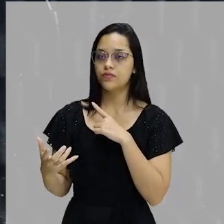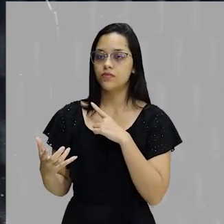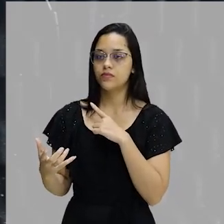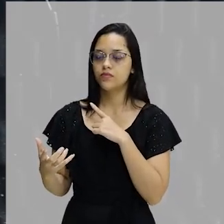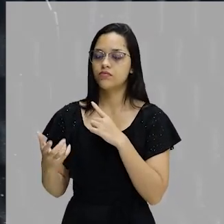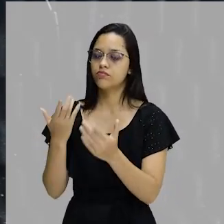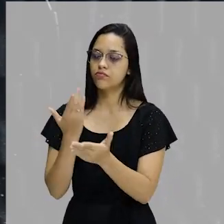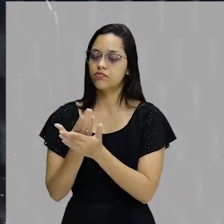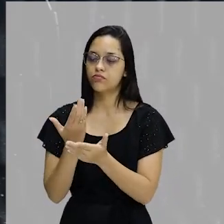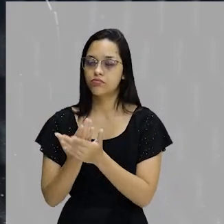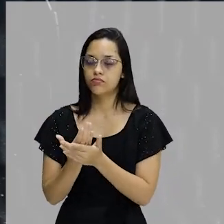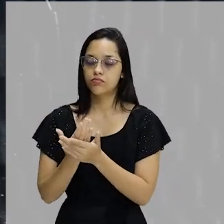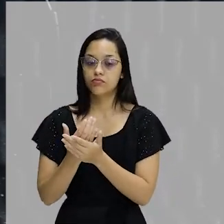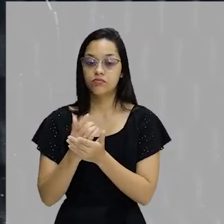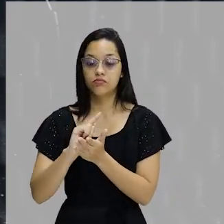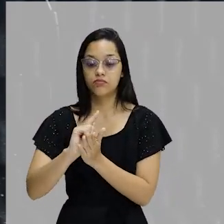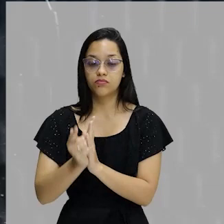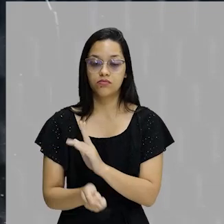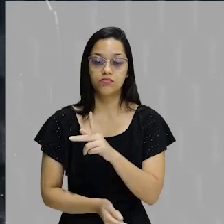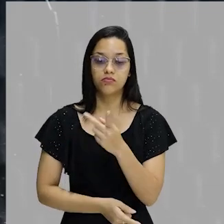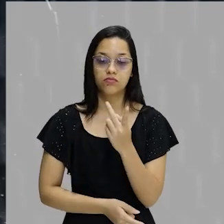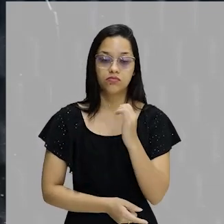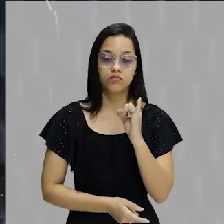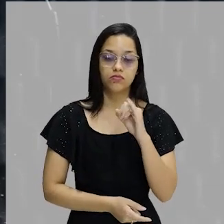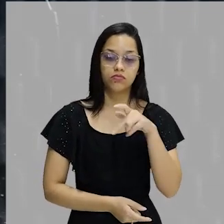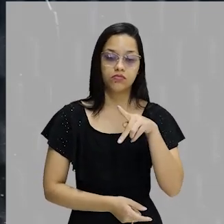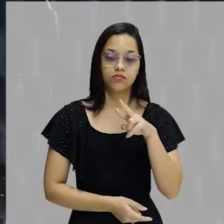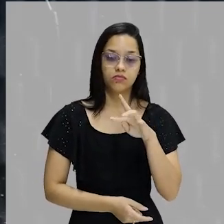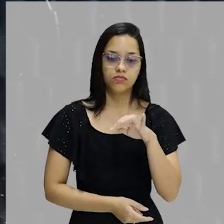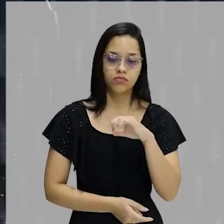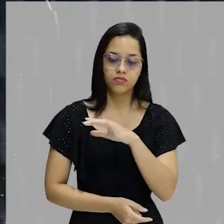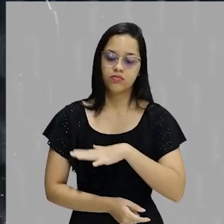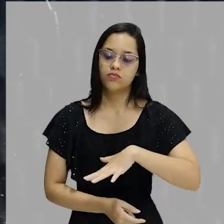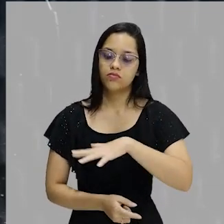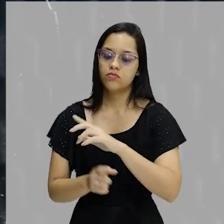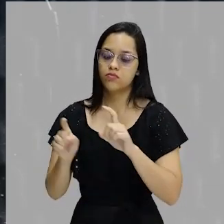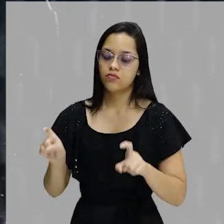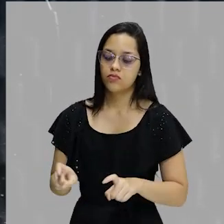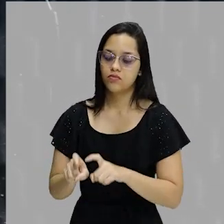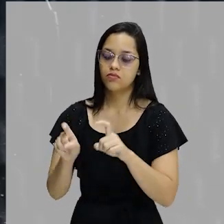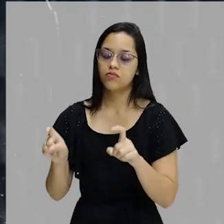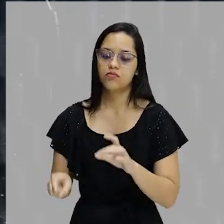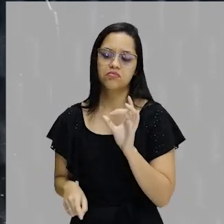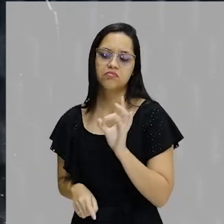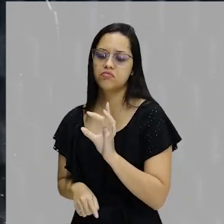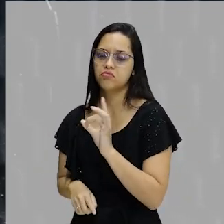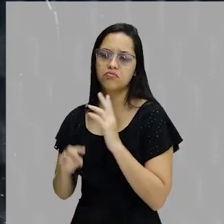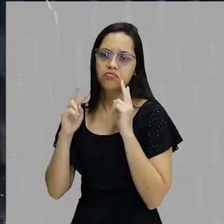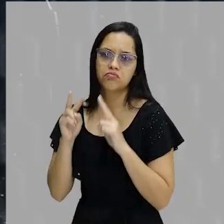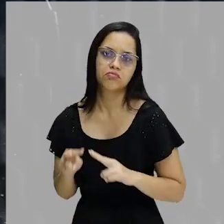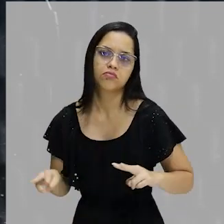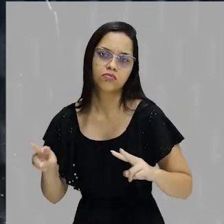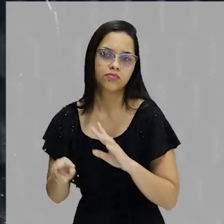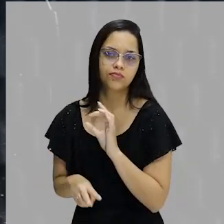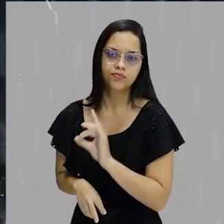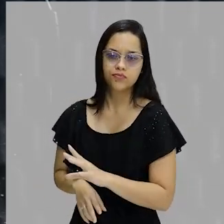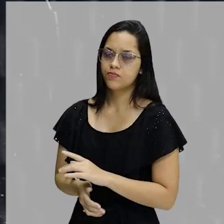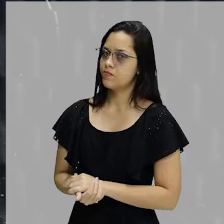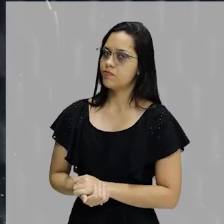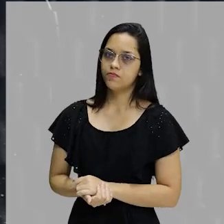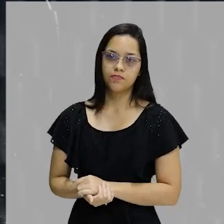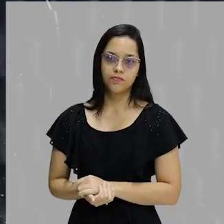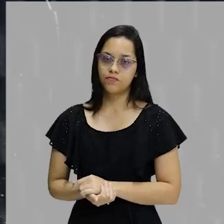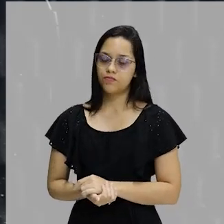o gênero hipertexto mais no campo da informática, o hipertexto não é visto só na